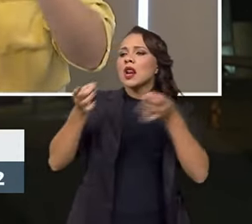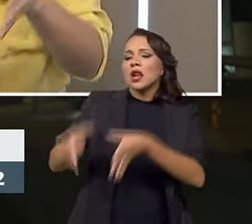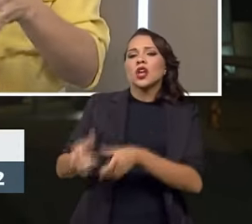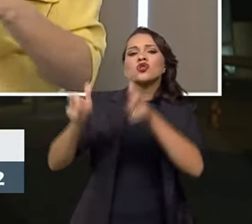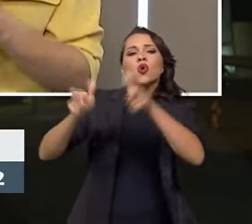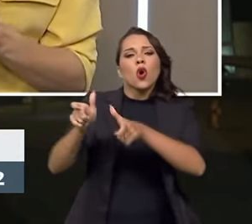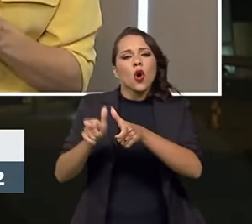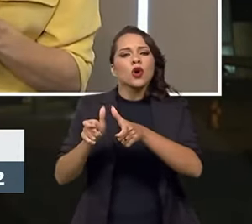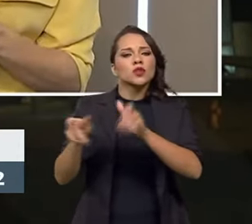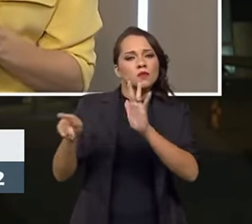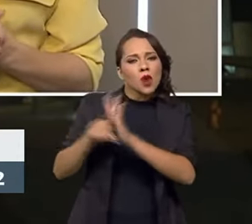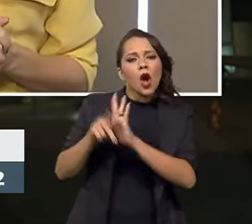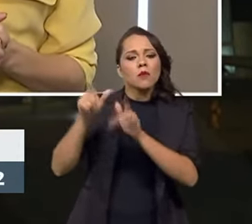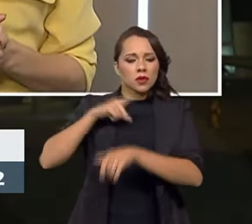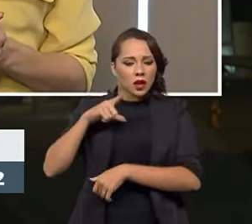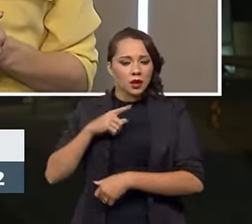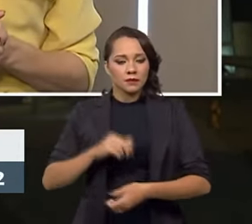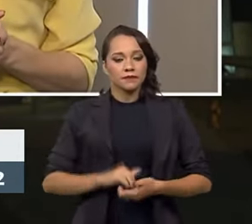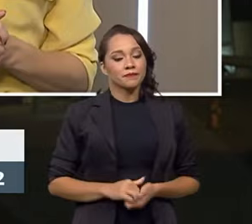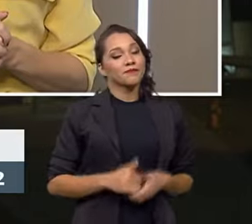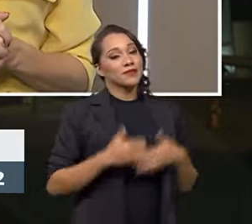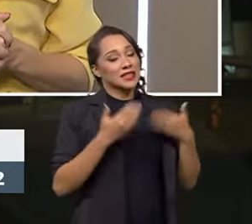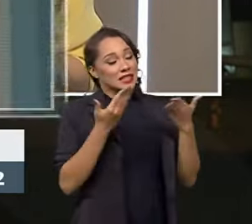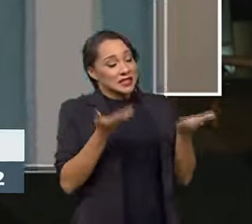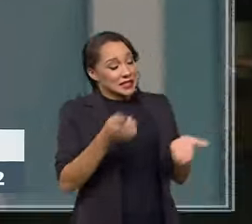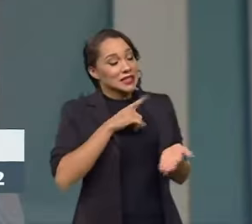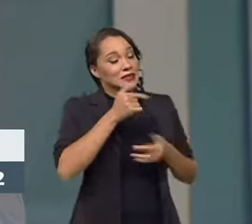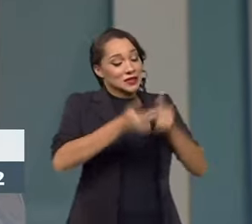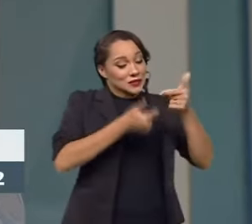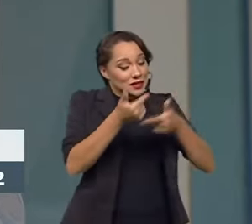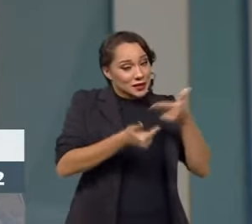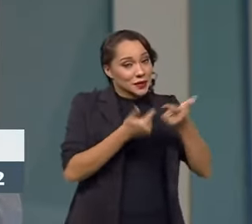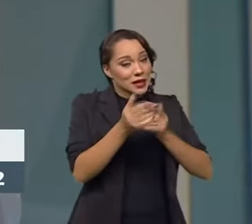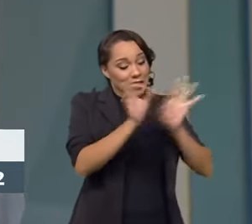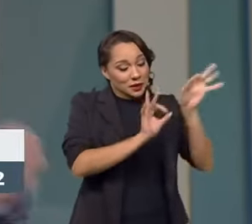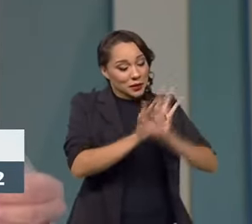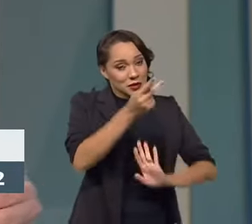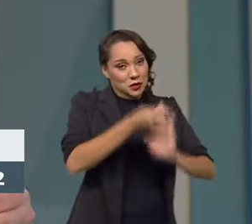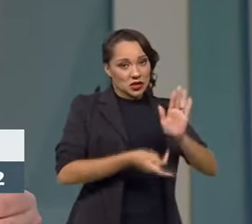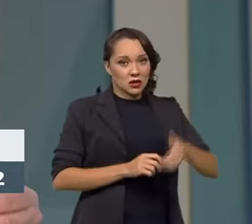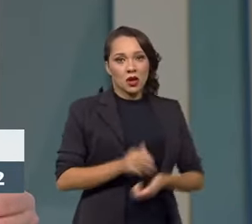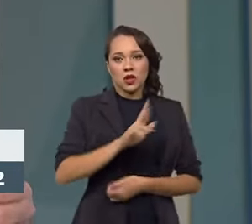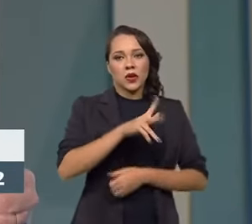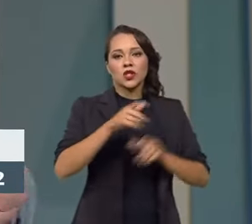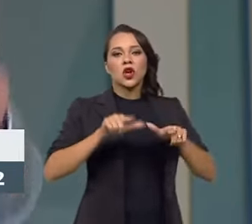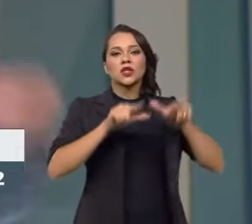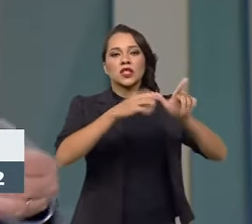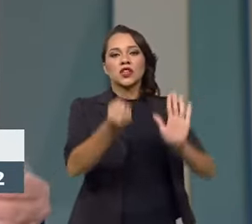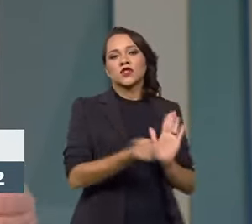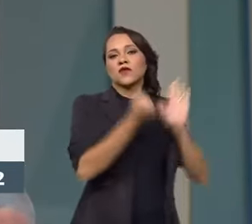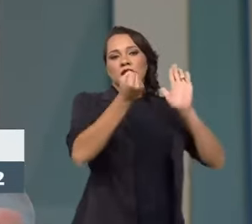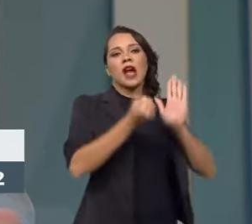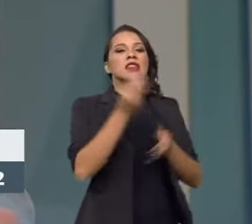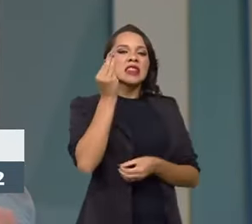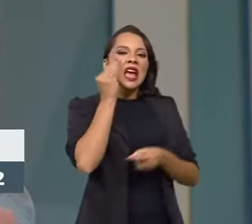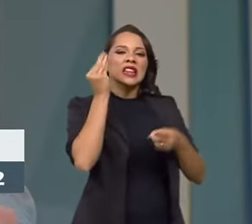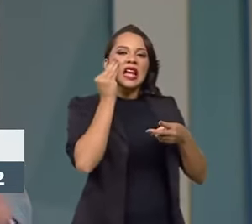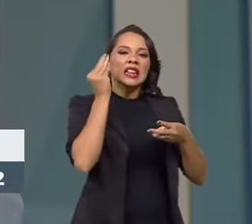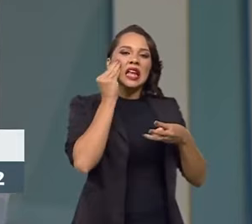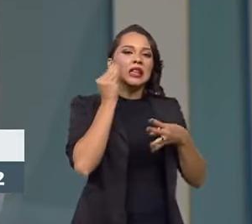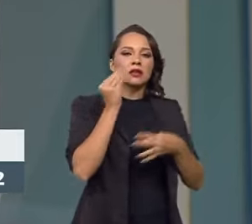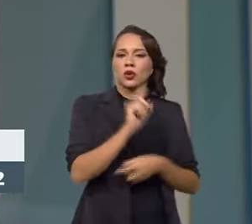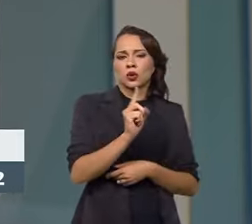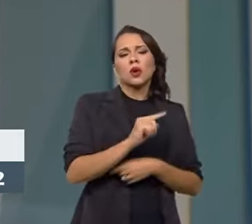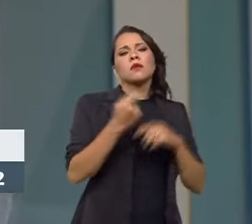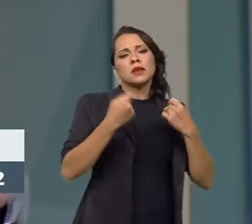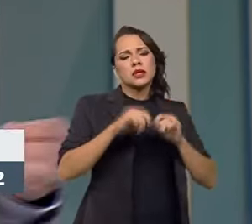adequada? É justamente isso que nós vamos trabalhar dentro desse projeto, não é simplesmente certificar, fazer testes, nós